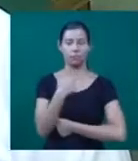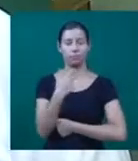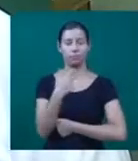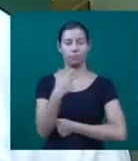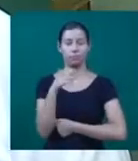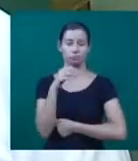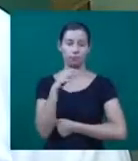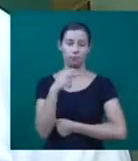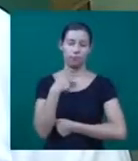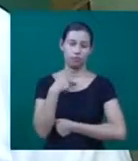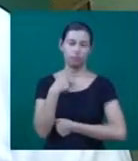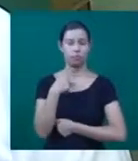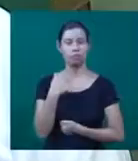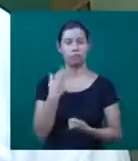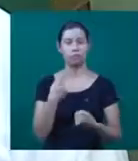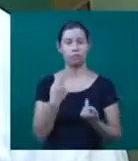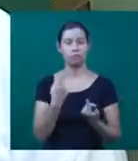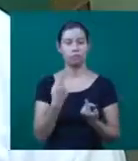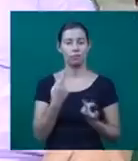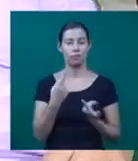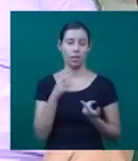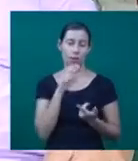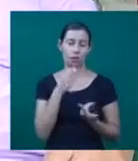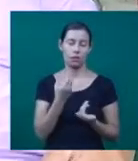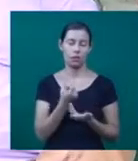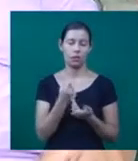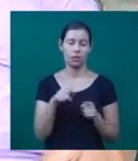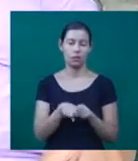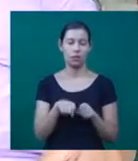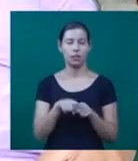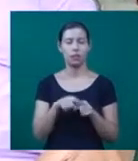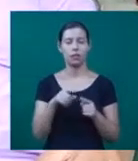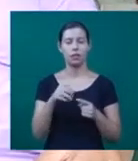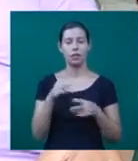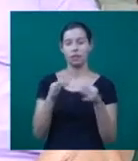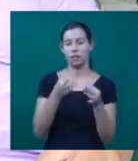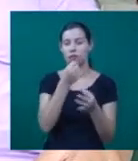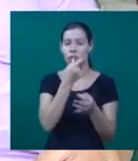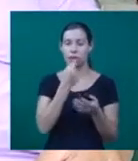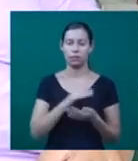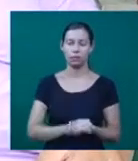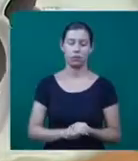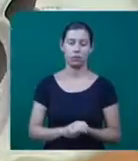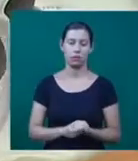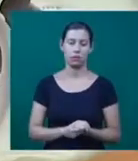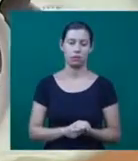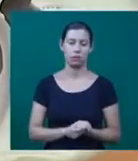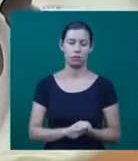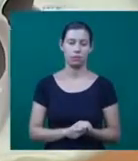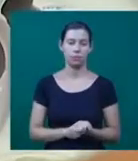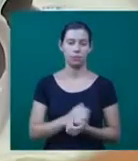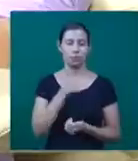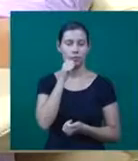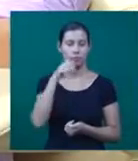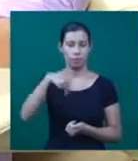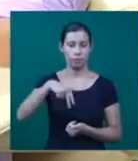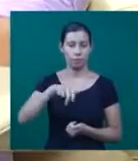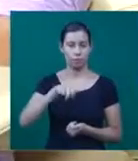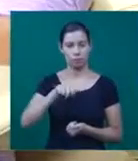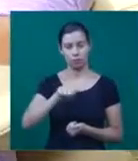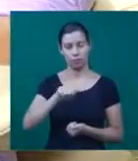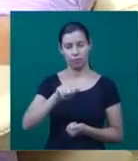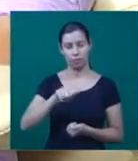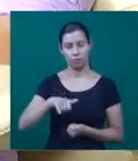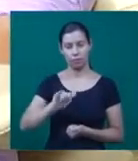estar em tratamento antibiótico, essas coisas assim. É a primeira vez que Nayara vai ao Hemocentro. Decidiu doar sangue para ajudar